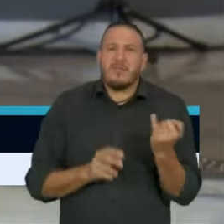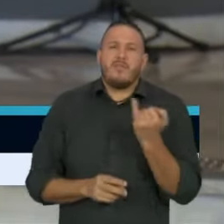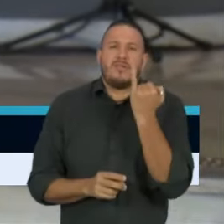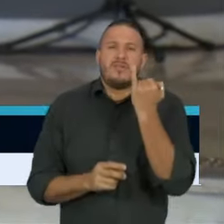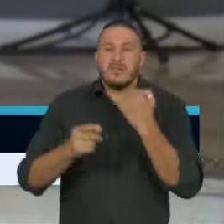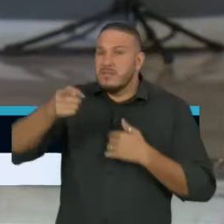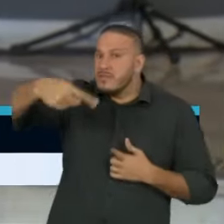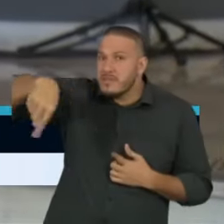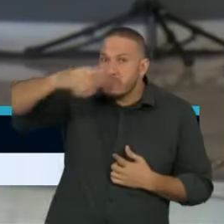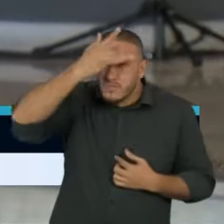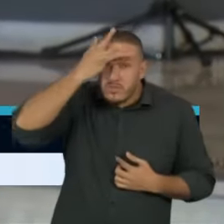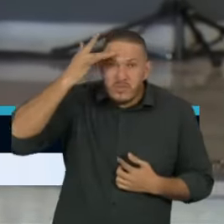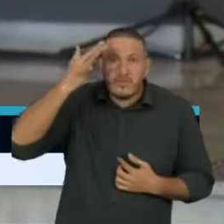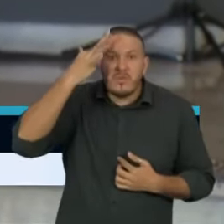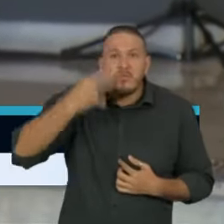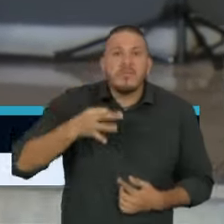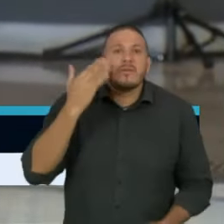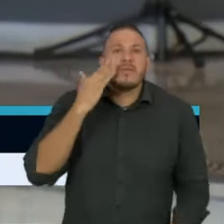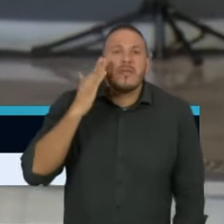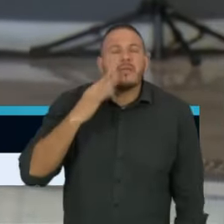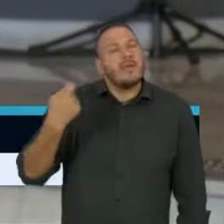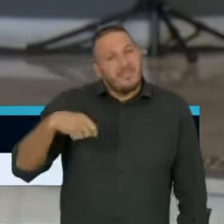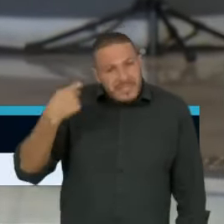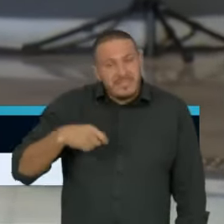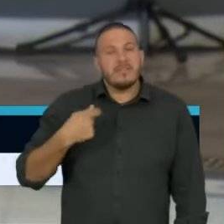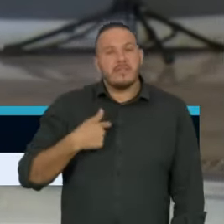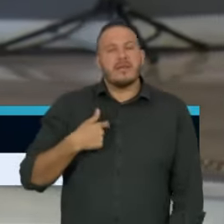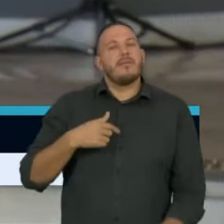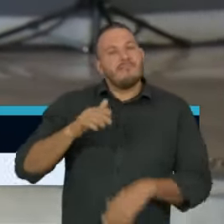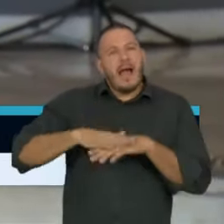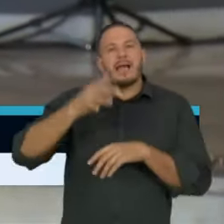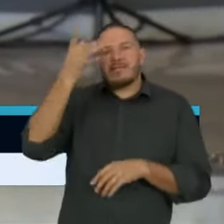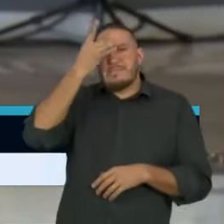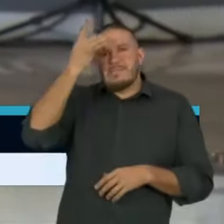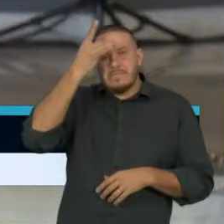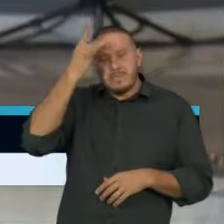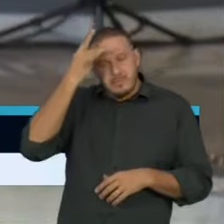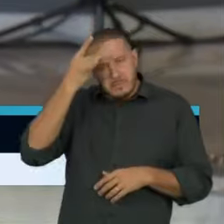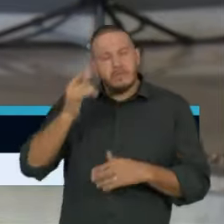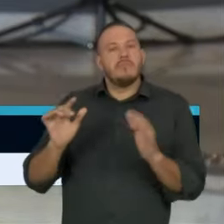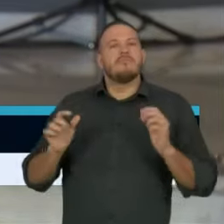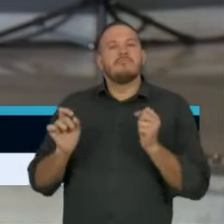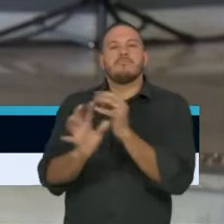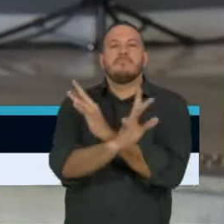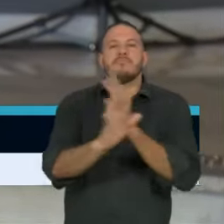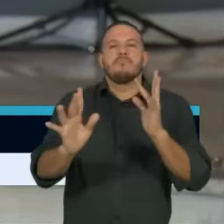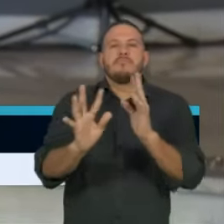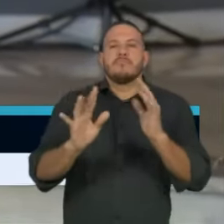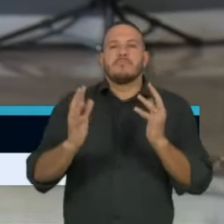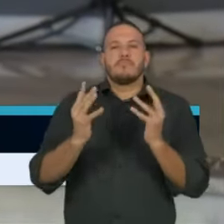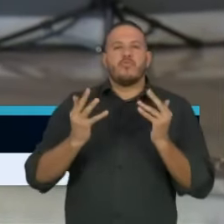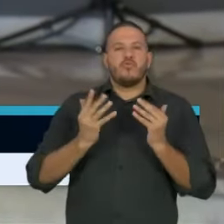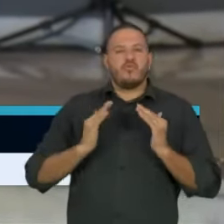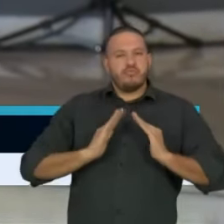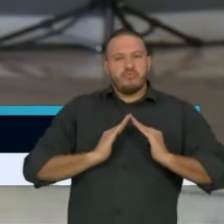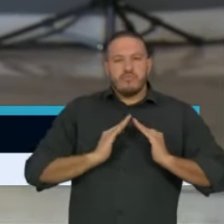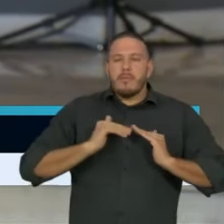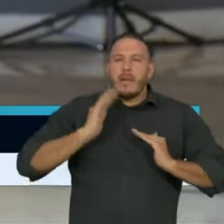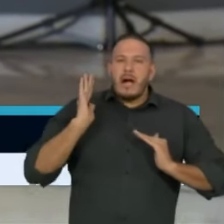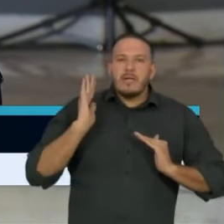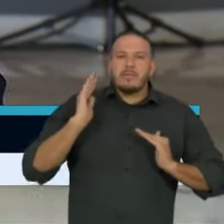entenderem é que nós precisamos chegar nesse nível de redução do afastamento social. acima de